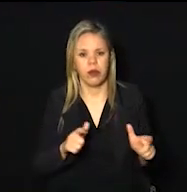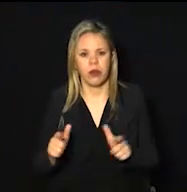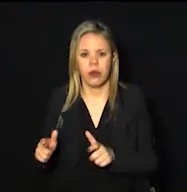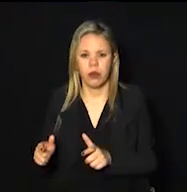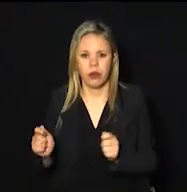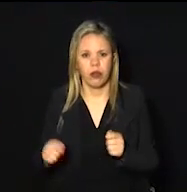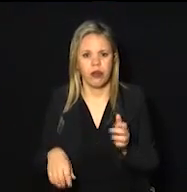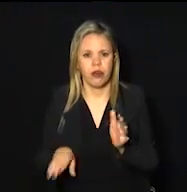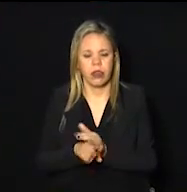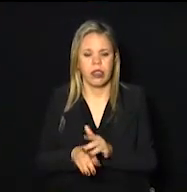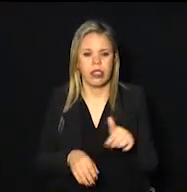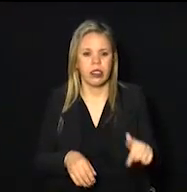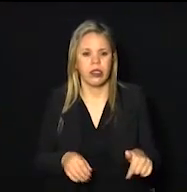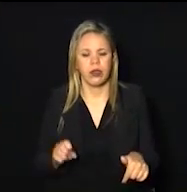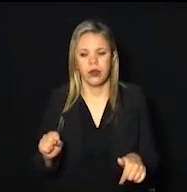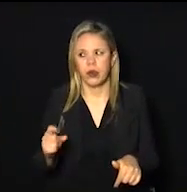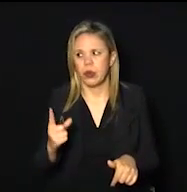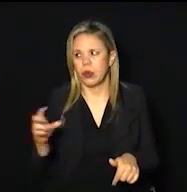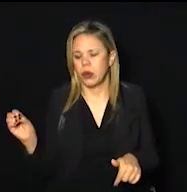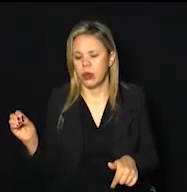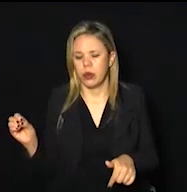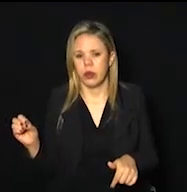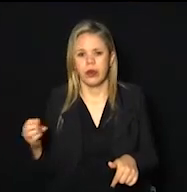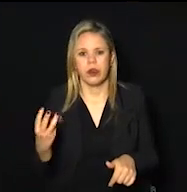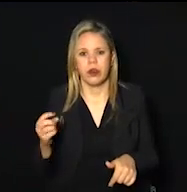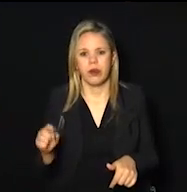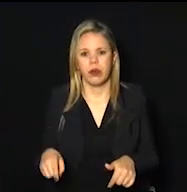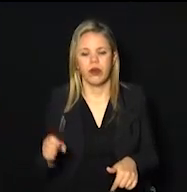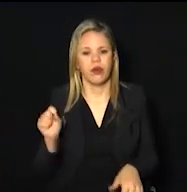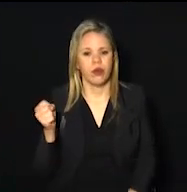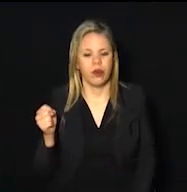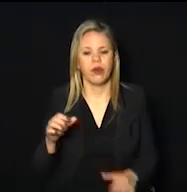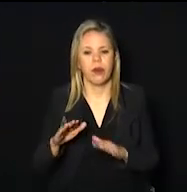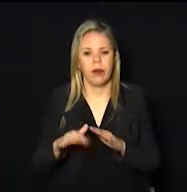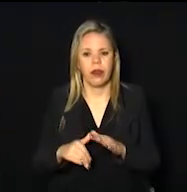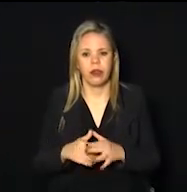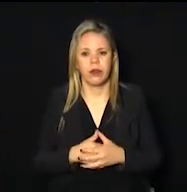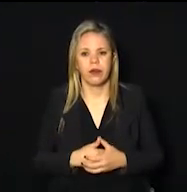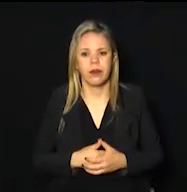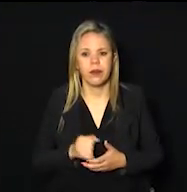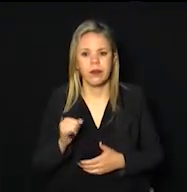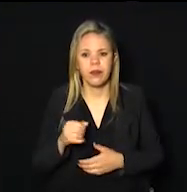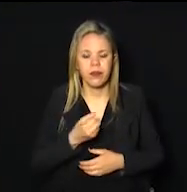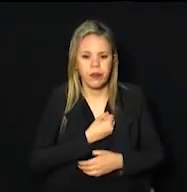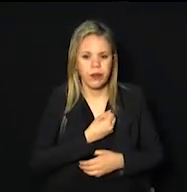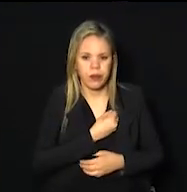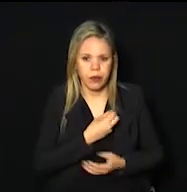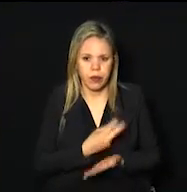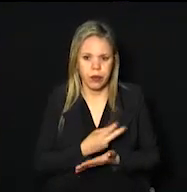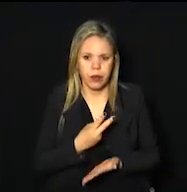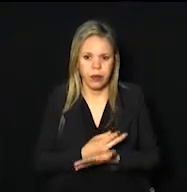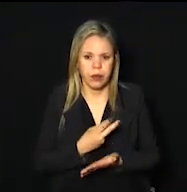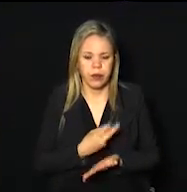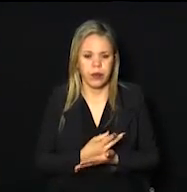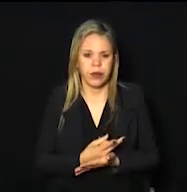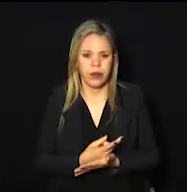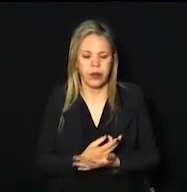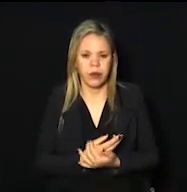pode chegar a 7, 8, 10 até. 3,8 é bastante baixo. Se esse número se mantiver, prefeito,